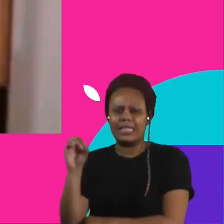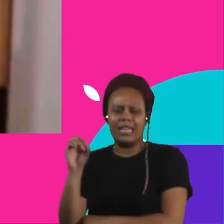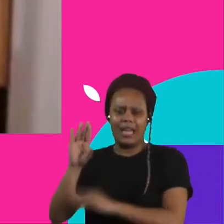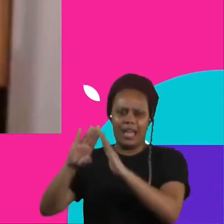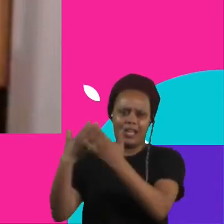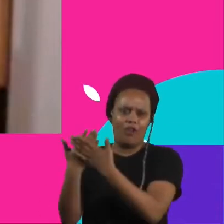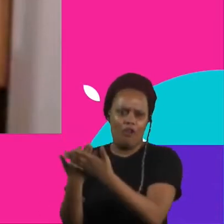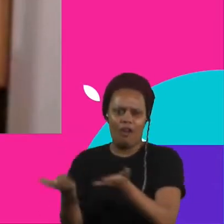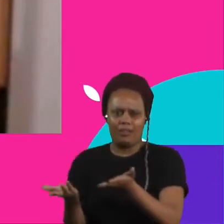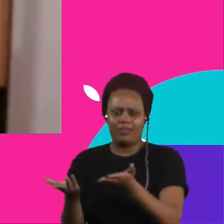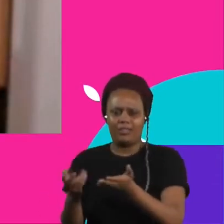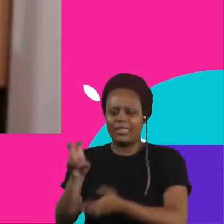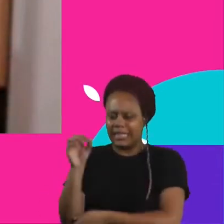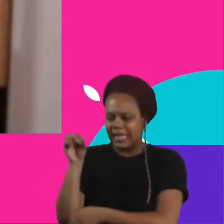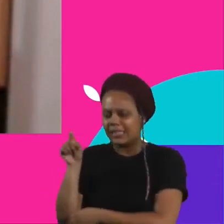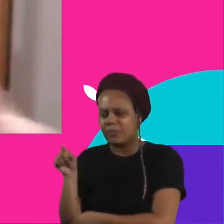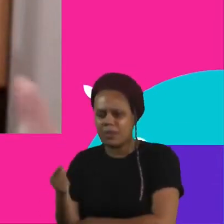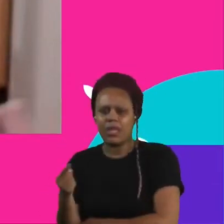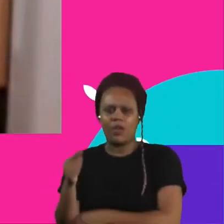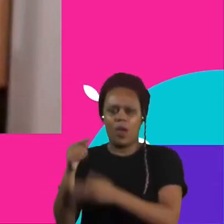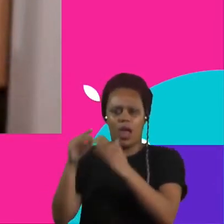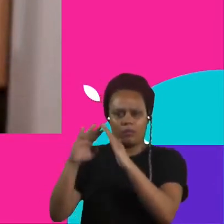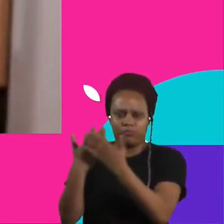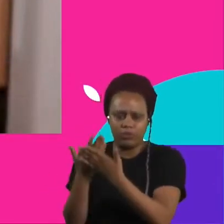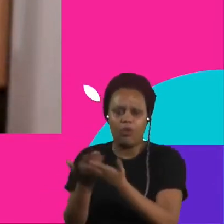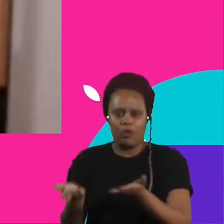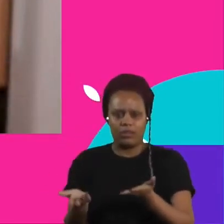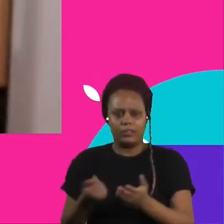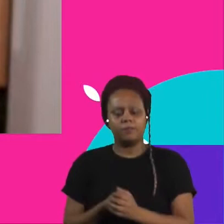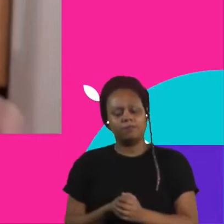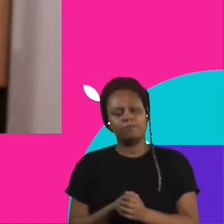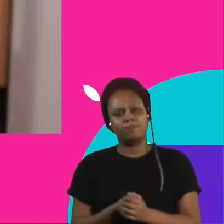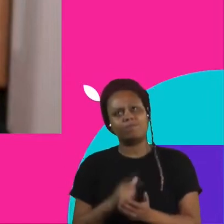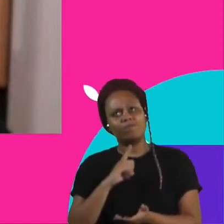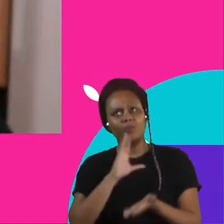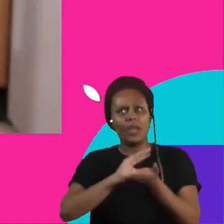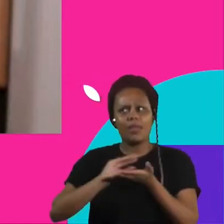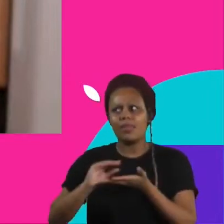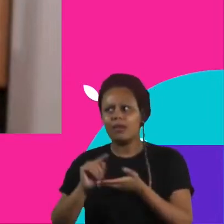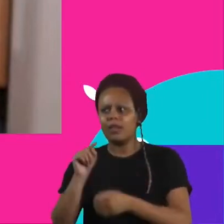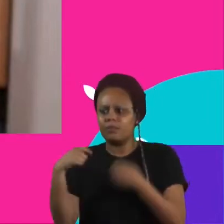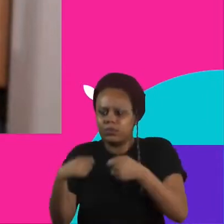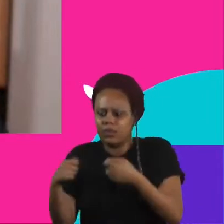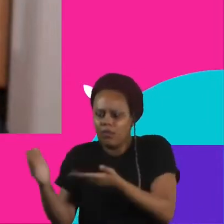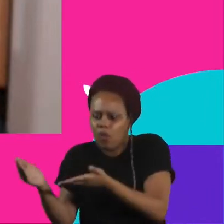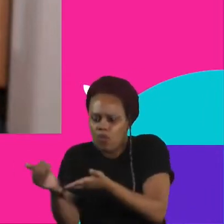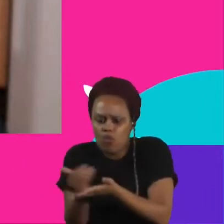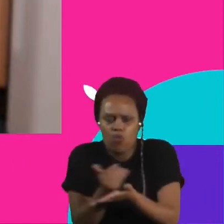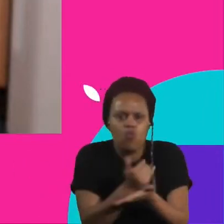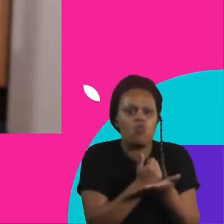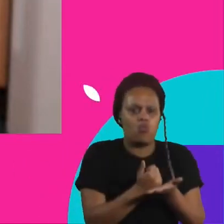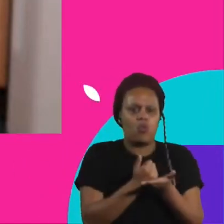quantas... é... quantos dados ali que ela não... ela não precisava compilar para responder cada uma dessas